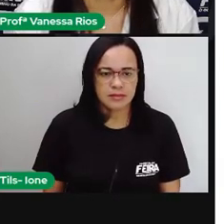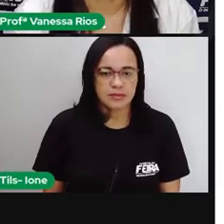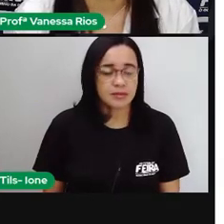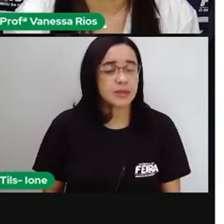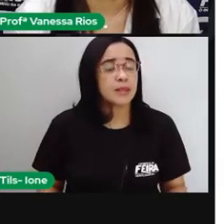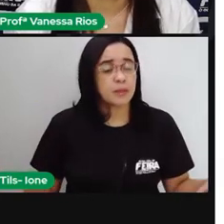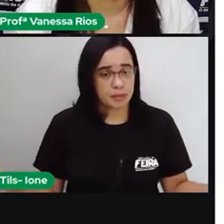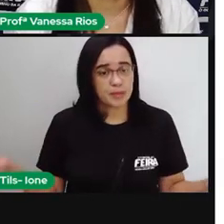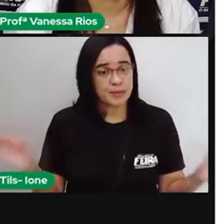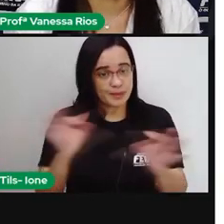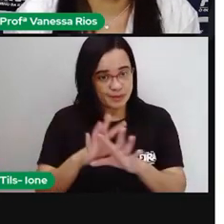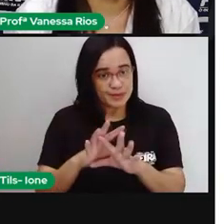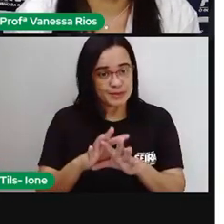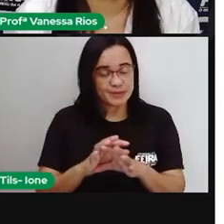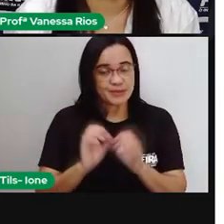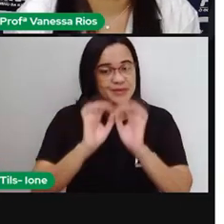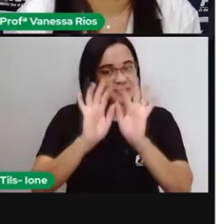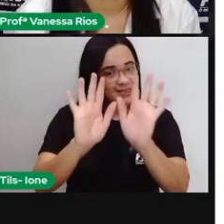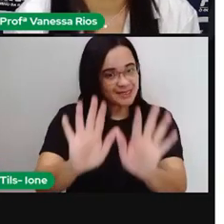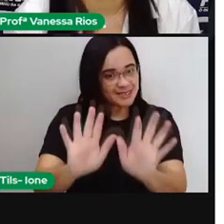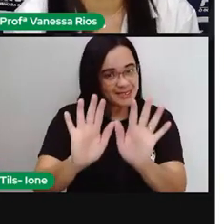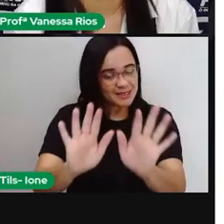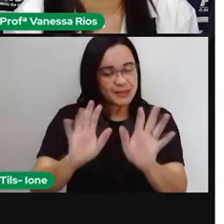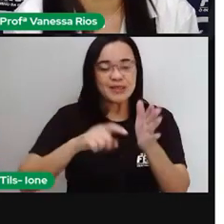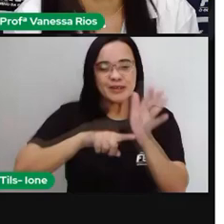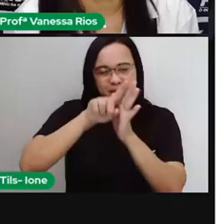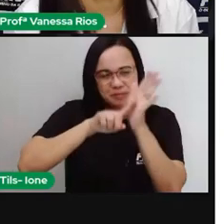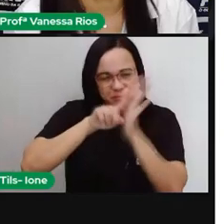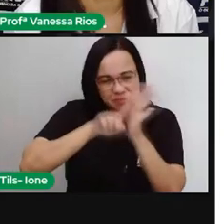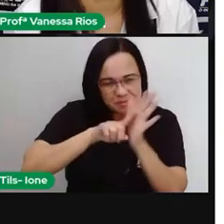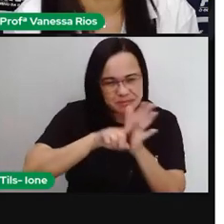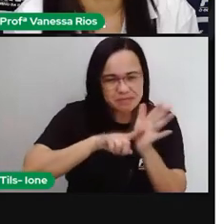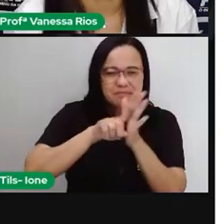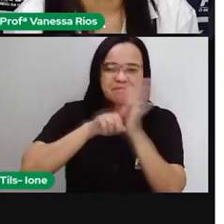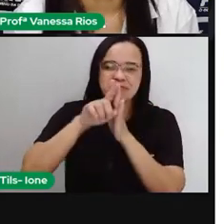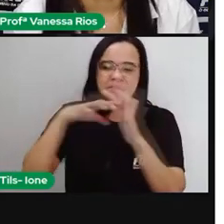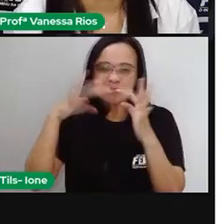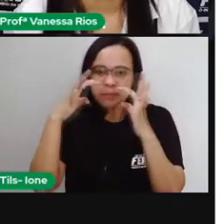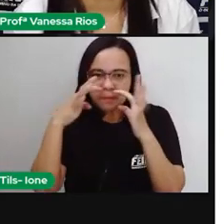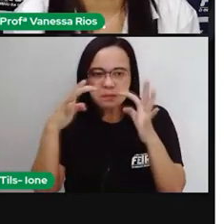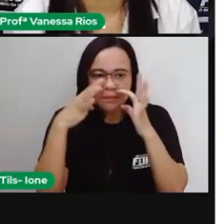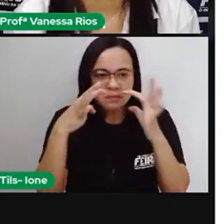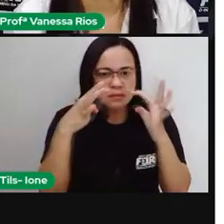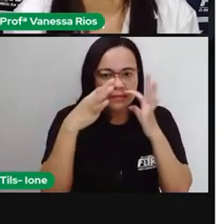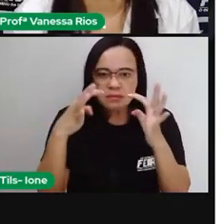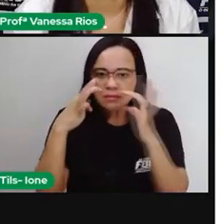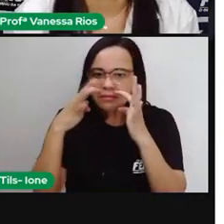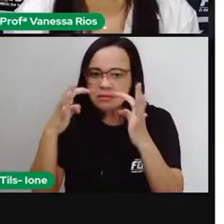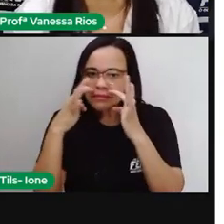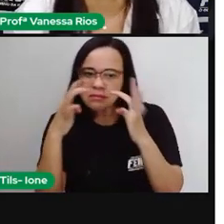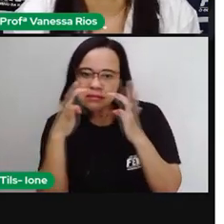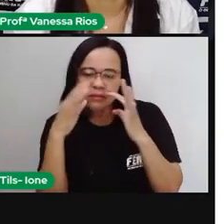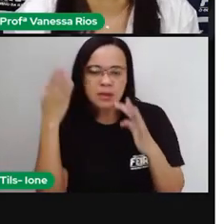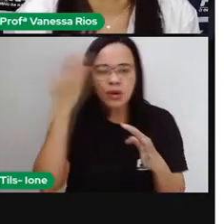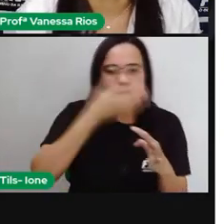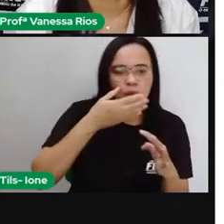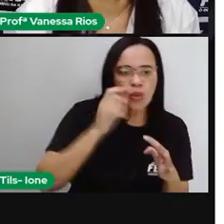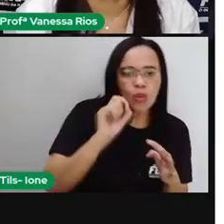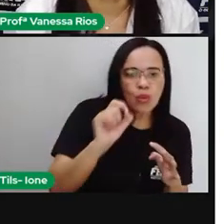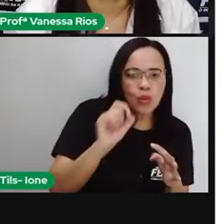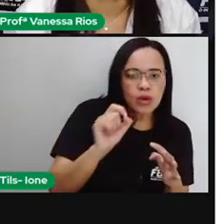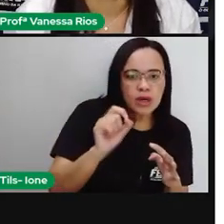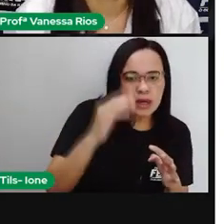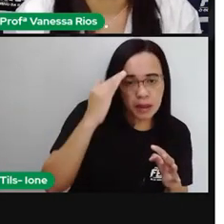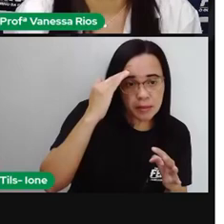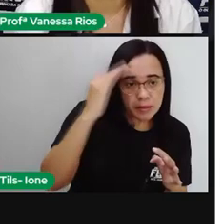Pronto, a prova vai deixar aí essa análise, né, para que vocês façam essa observação, destacando aí que o que a gente observa